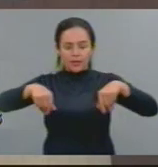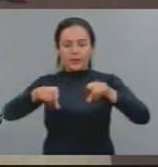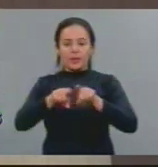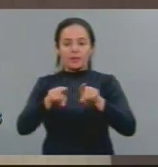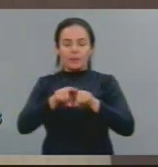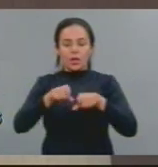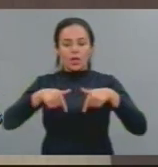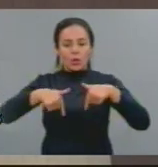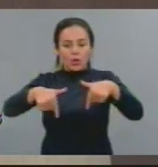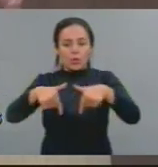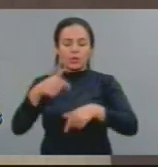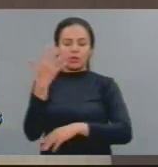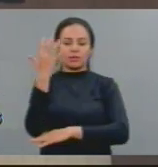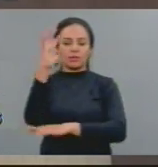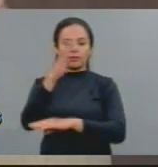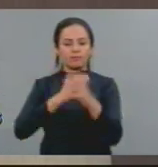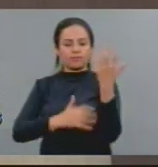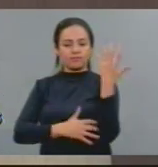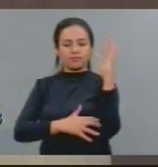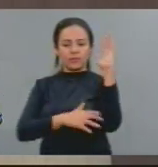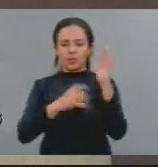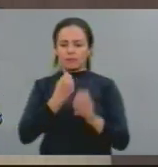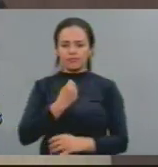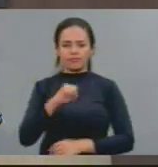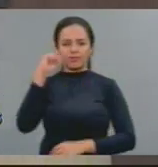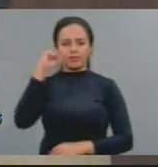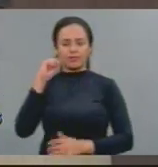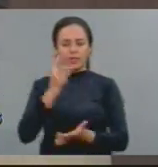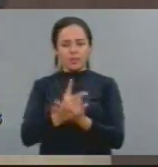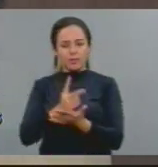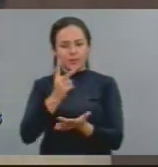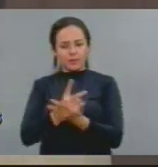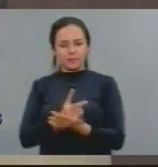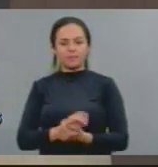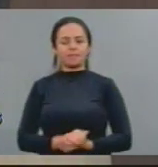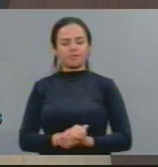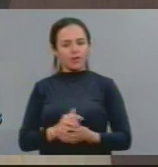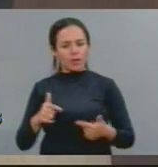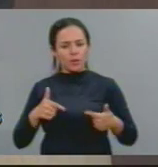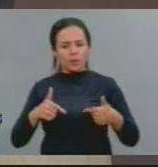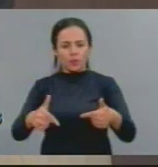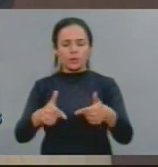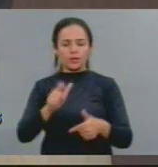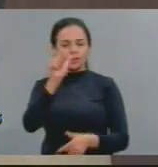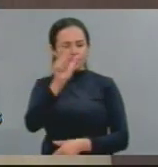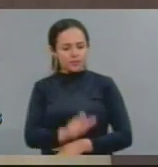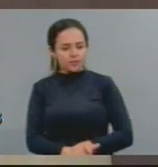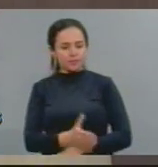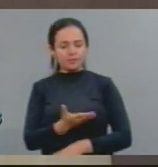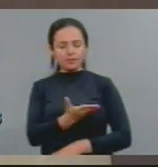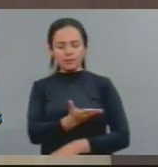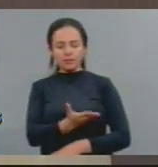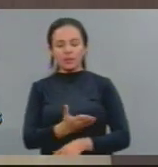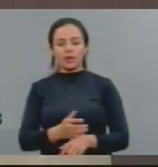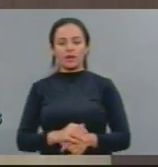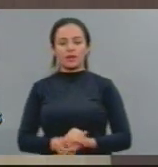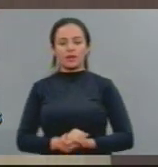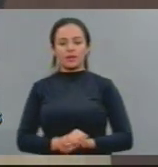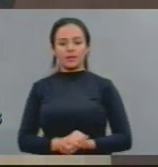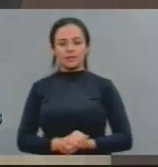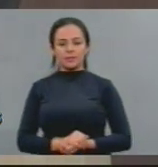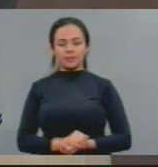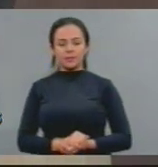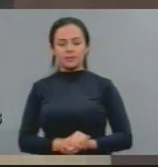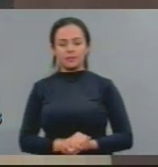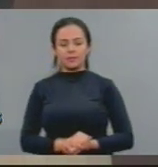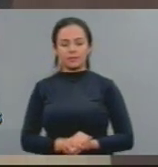contra o agronegócio e contra o agrotóxico, em especial lutava contra a pulverização aérea daquelas